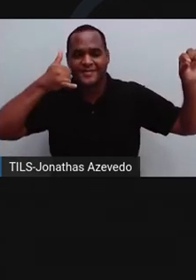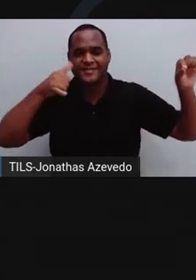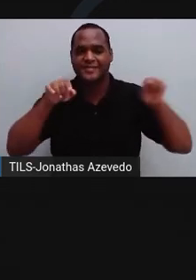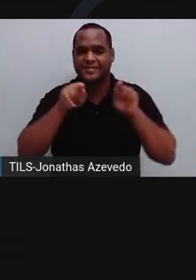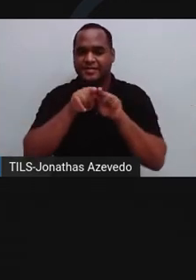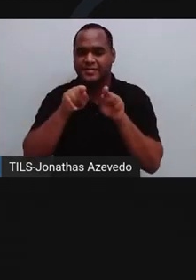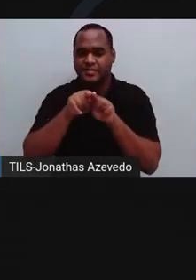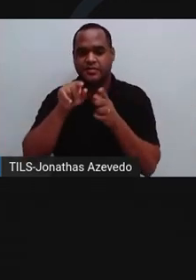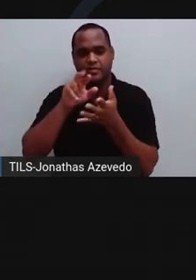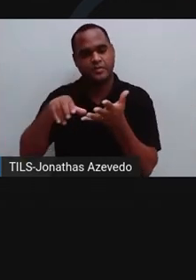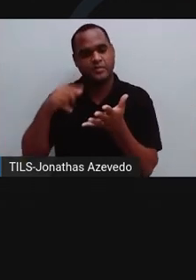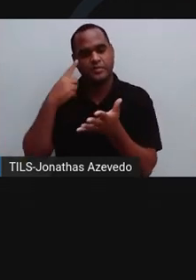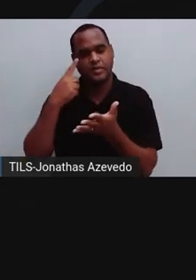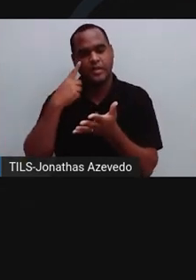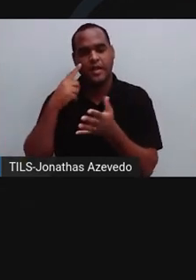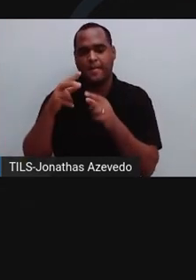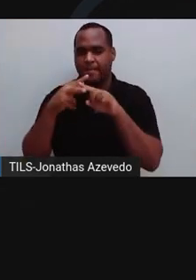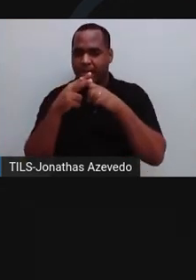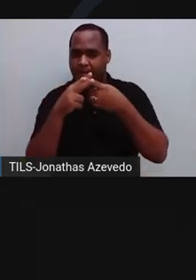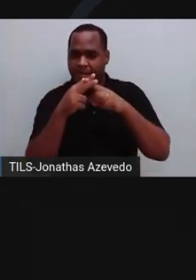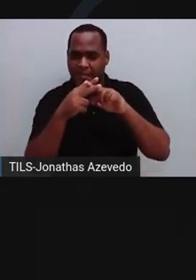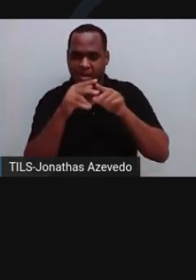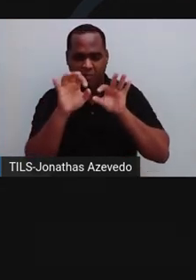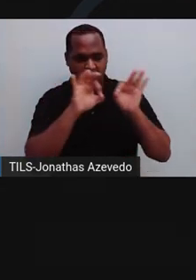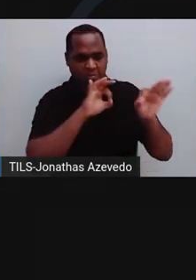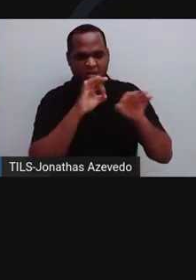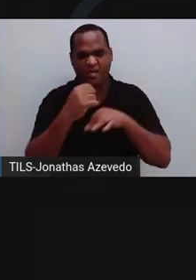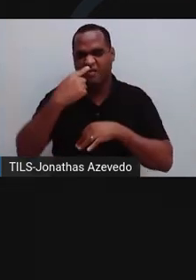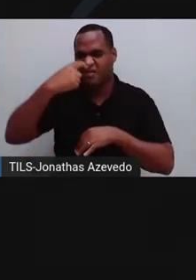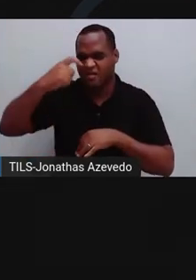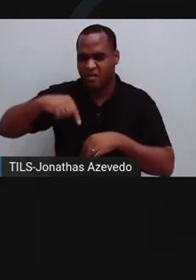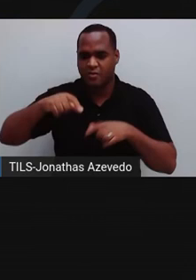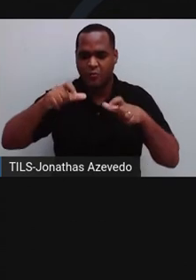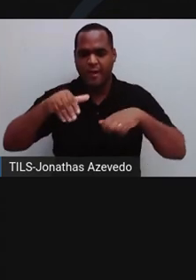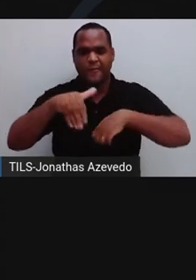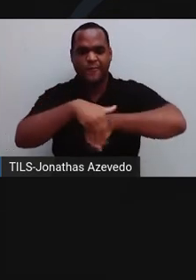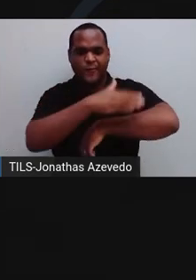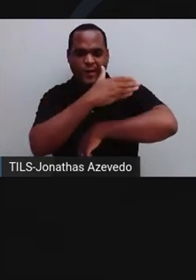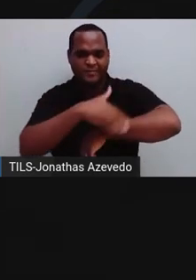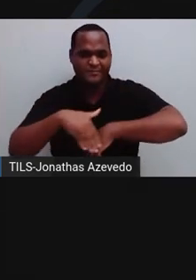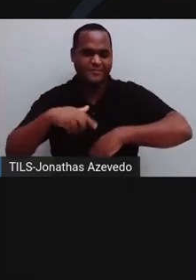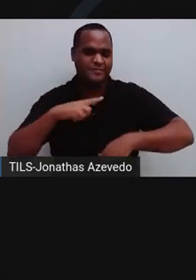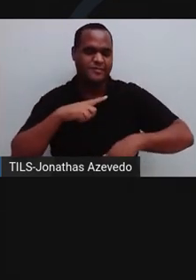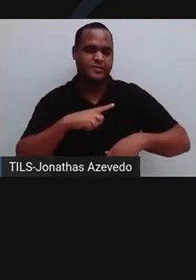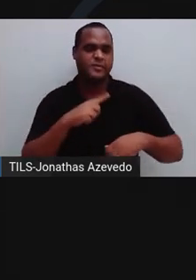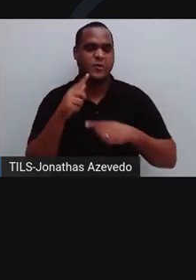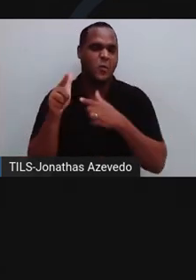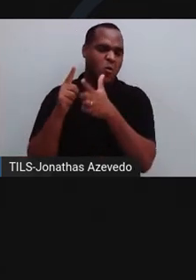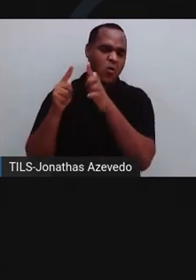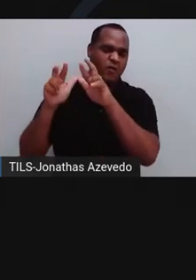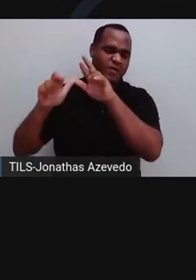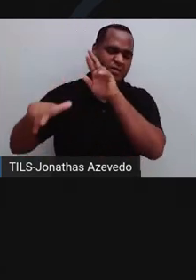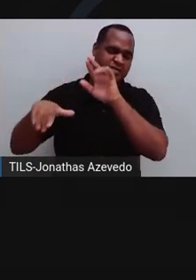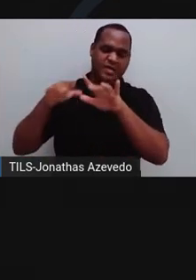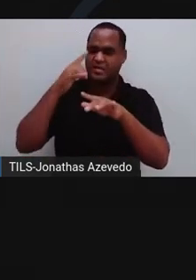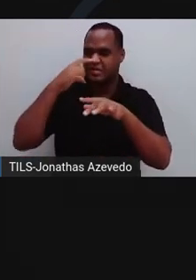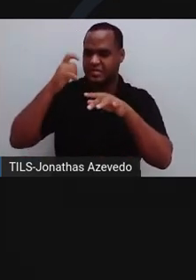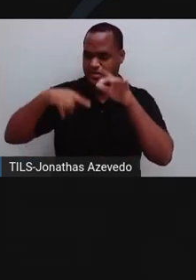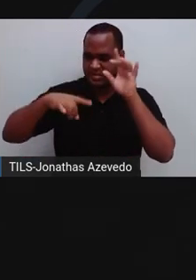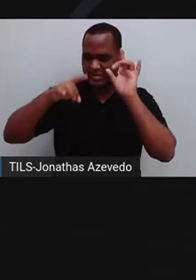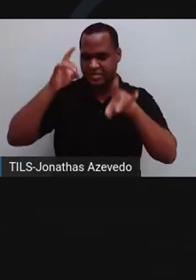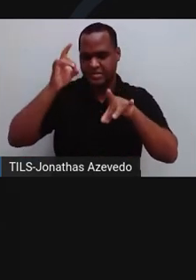as edificações com falta de manutenção, o lixo exposto não orgânico e outros resíduos urbanos.